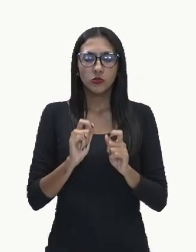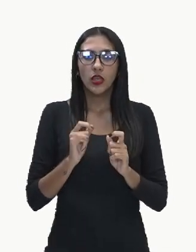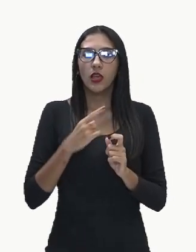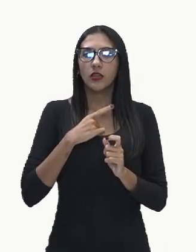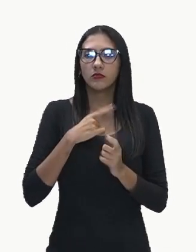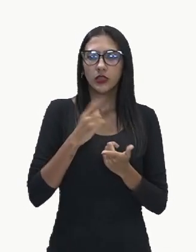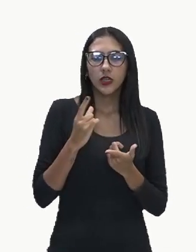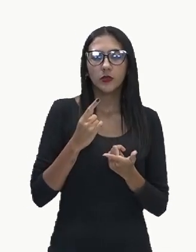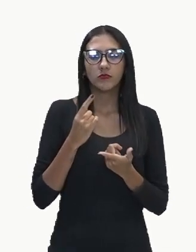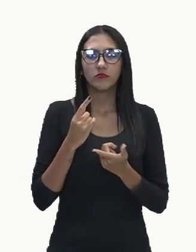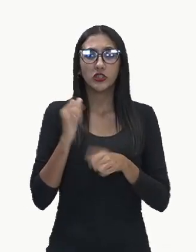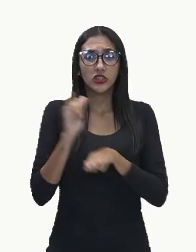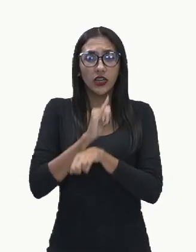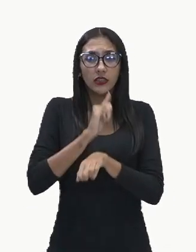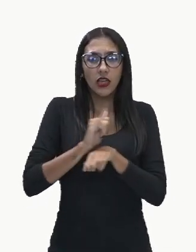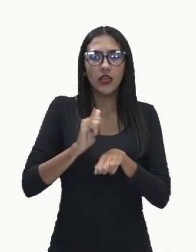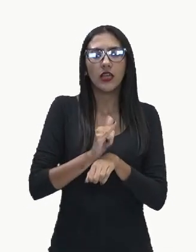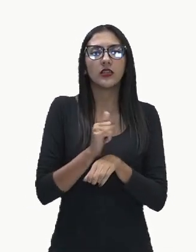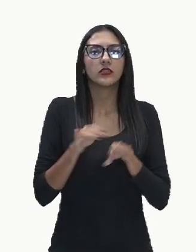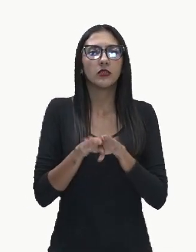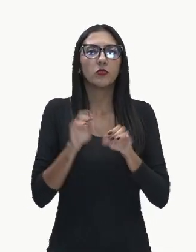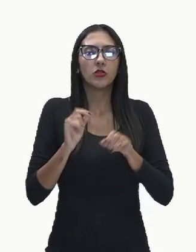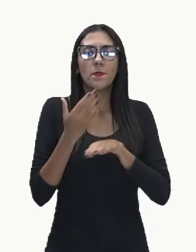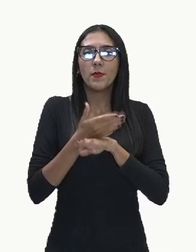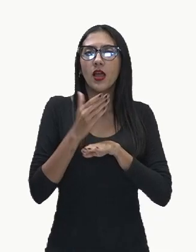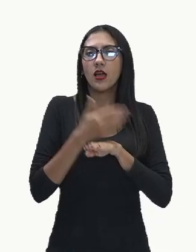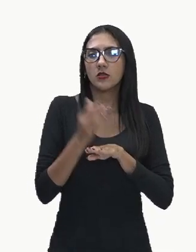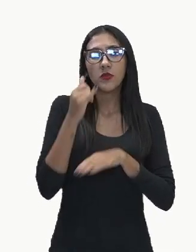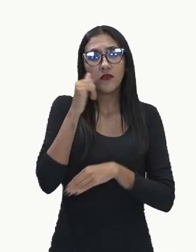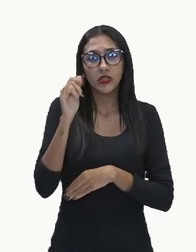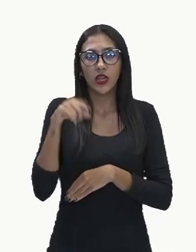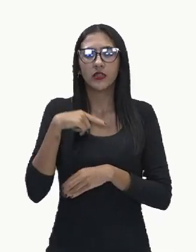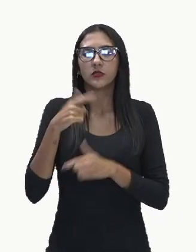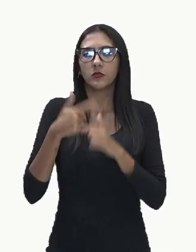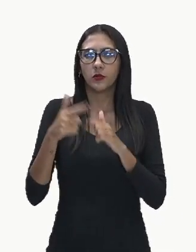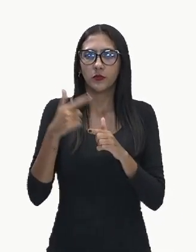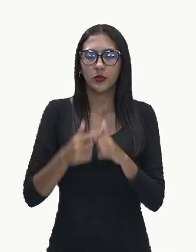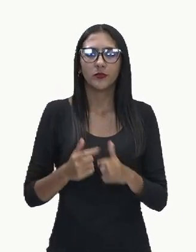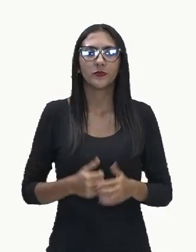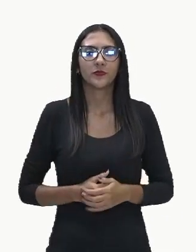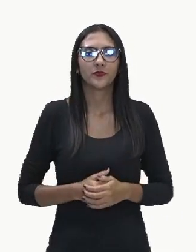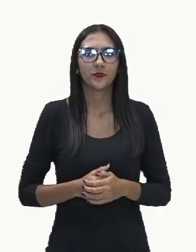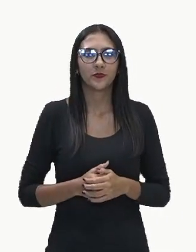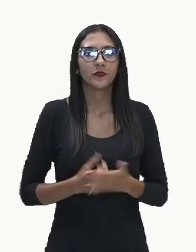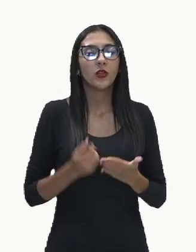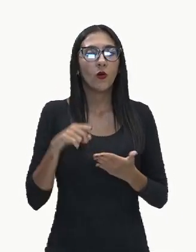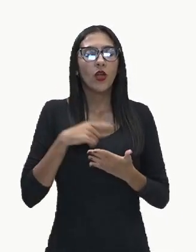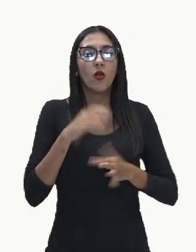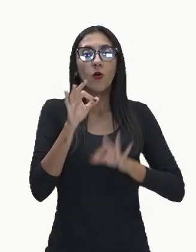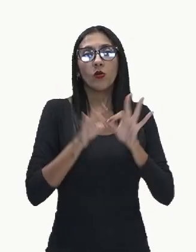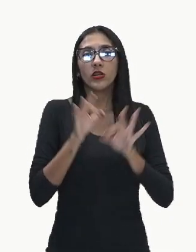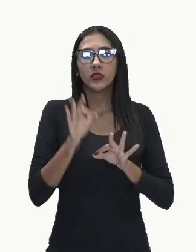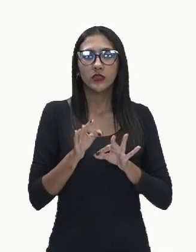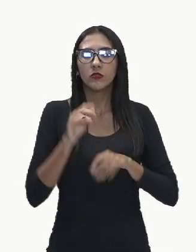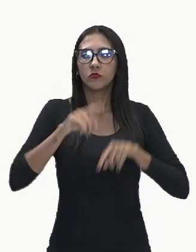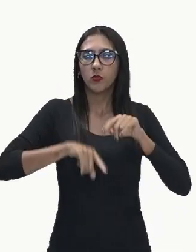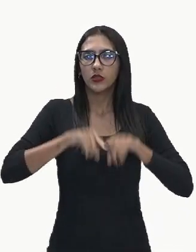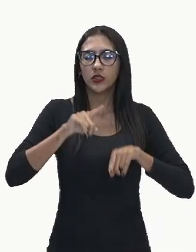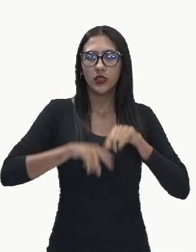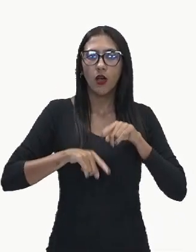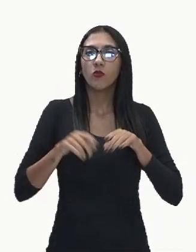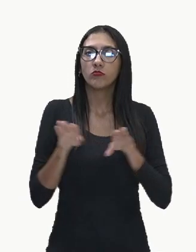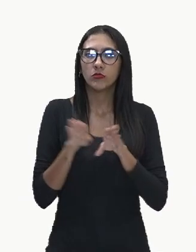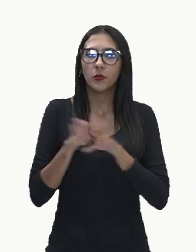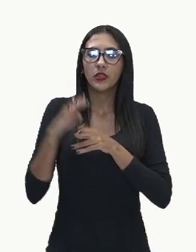adotar práticas que melhorem esse quadro. E aí é o caso da coleta seletiva e da